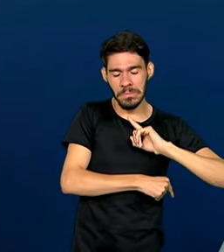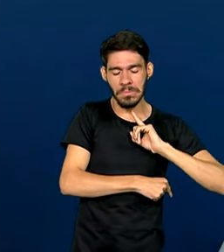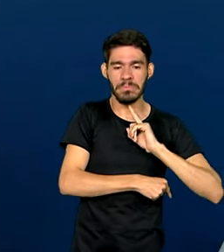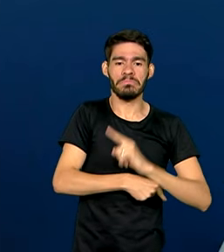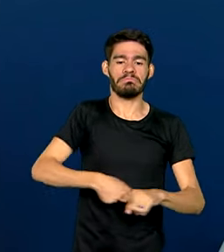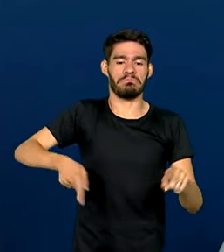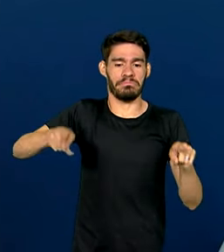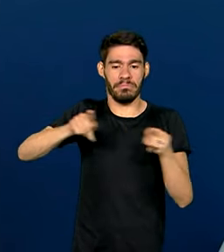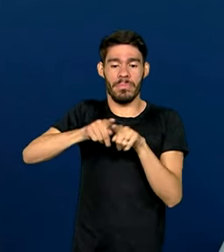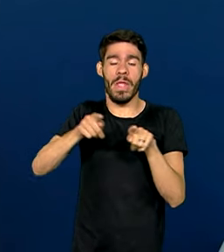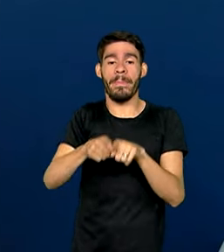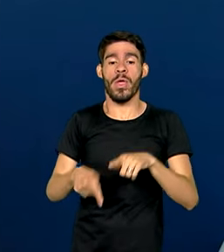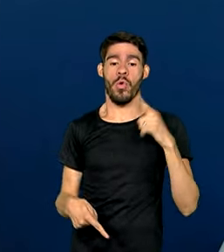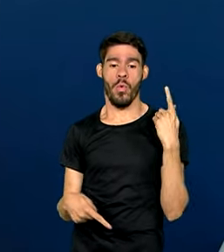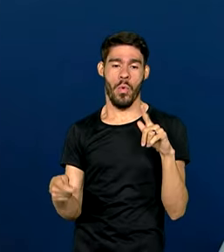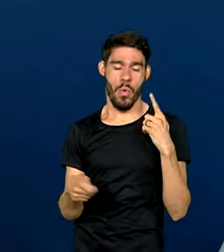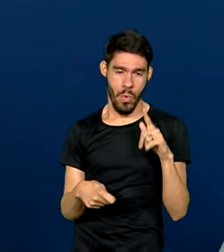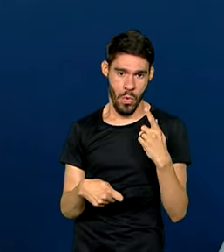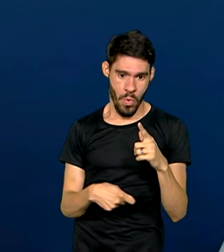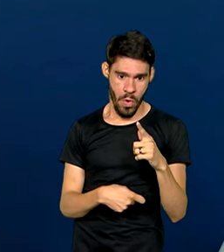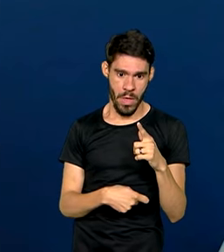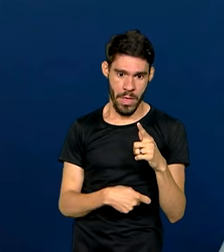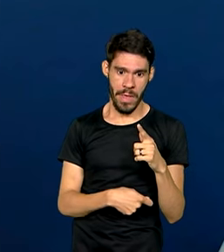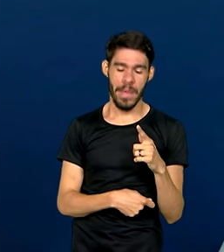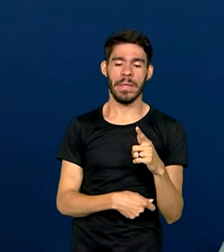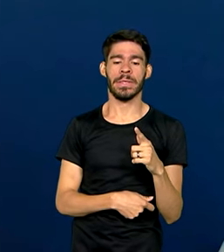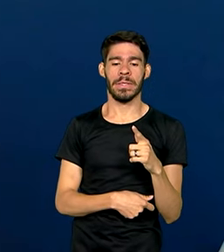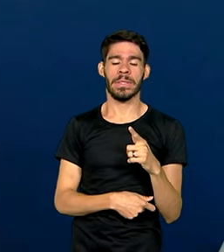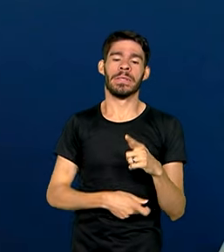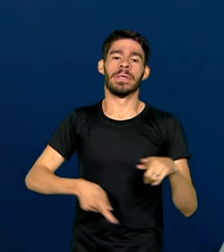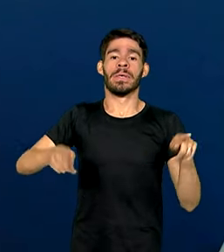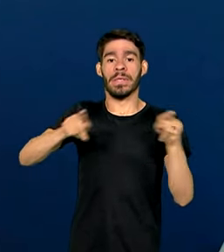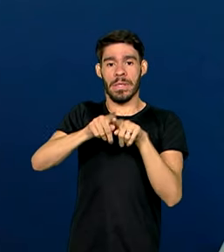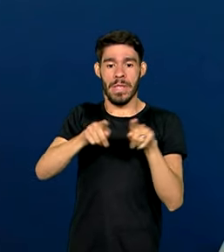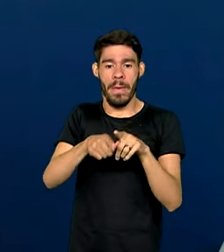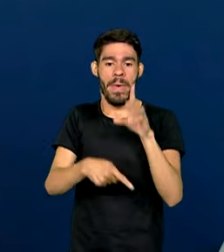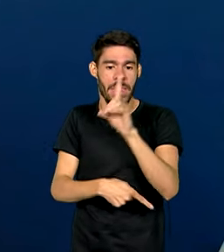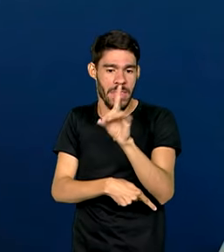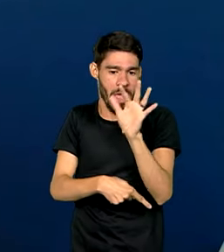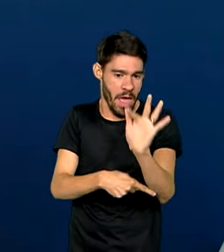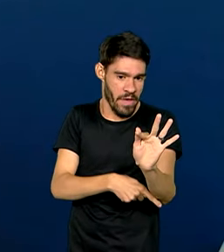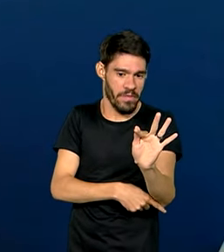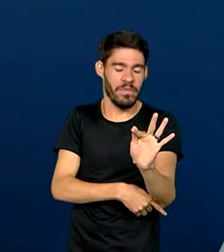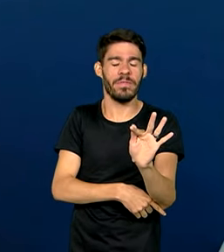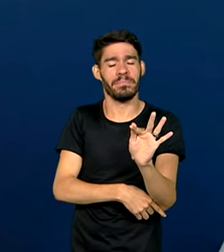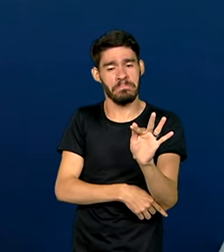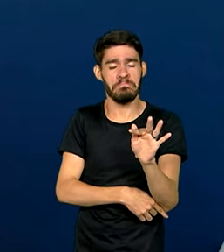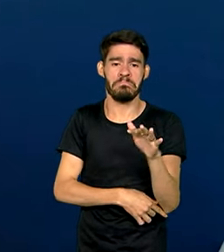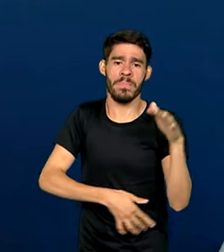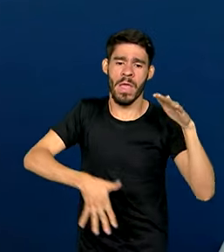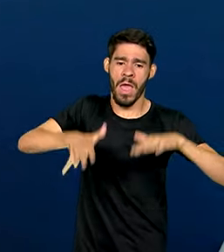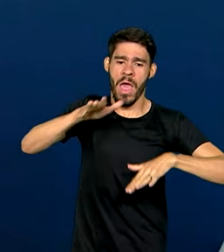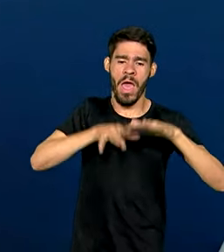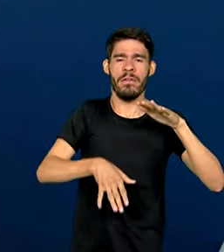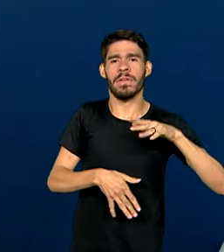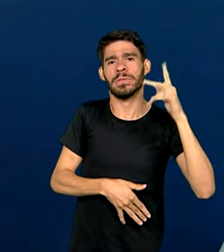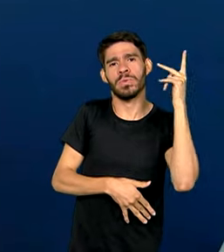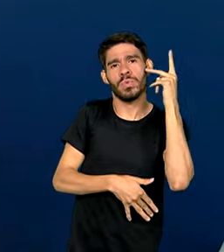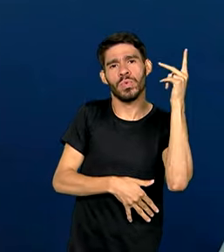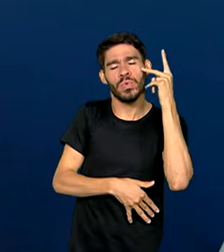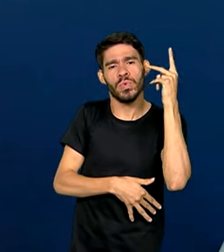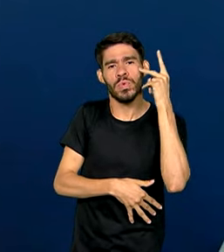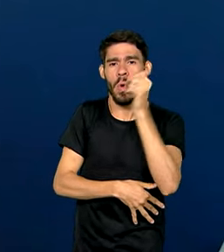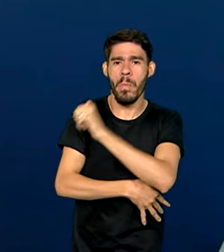Goiás. Também pega, inclui também o Distrito Federal. Pontualmente, em áreas de São Paulo,